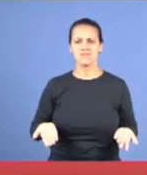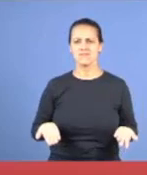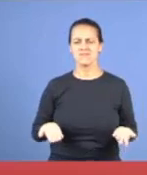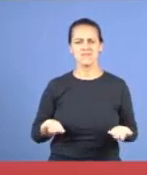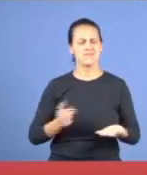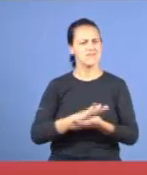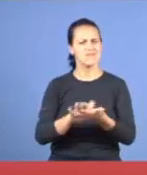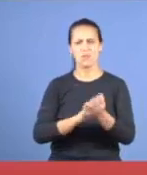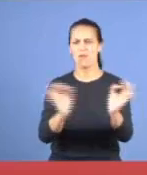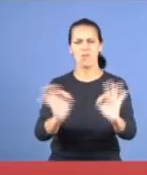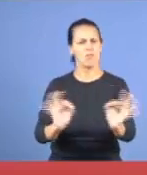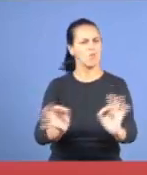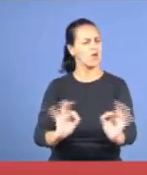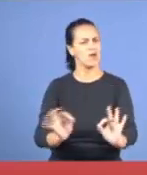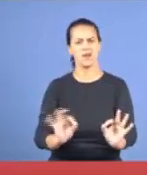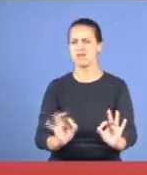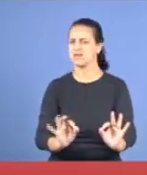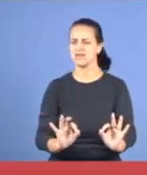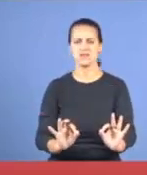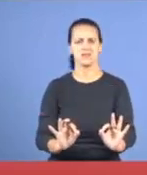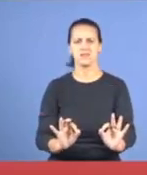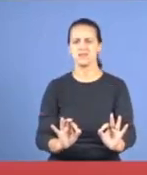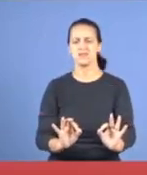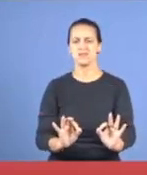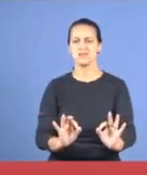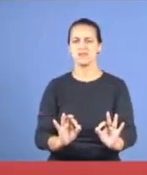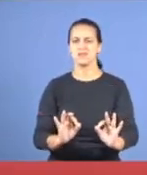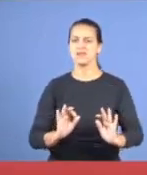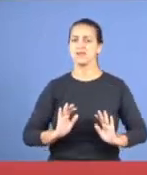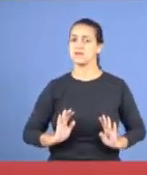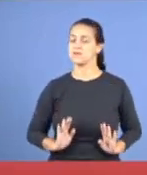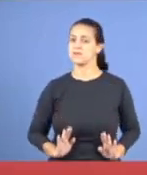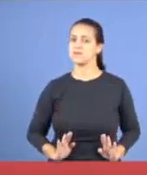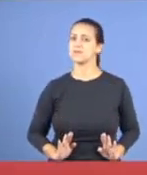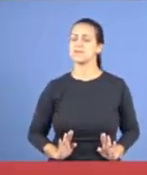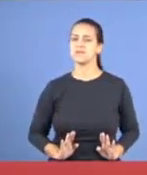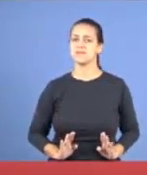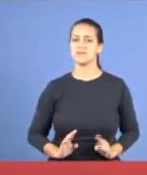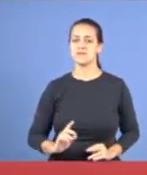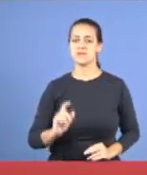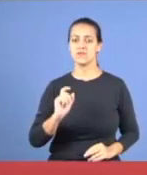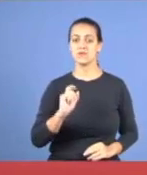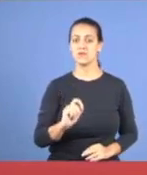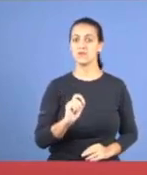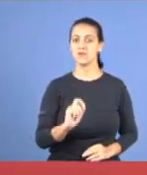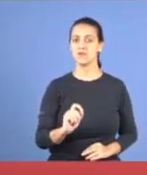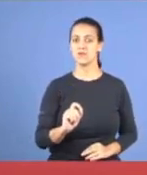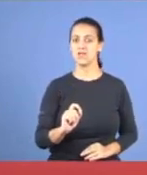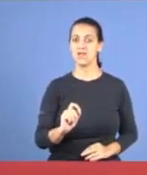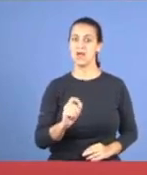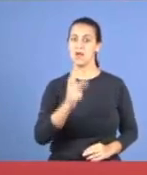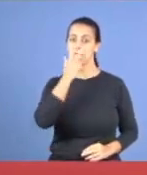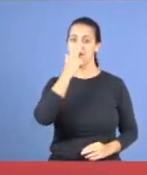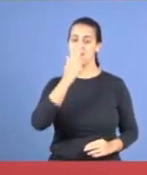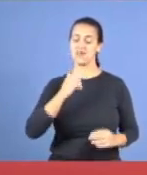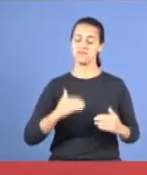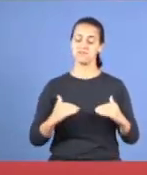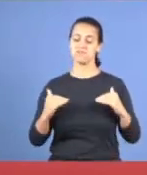não é nada disso, mas é aquilo que, normalmente, dignifica o Senhor, eu sou